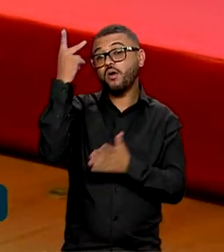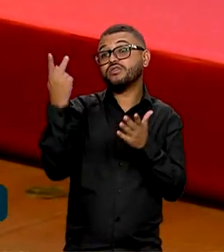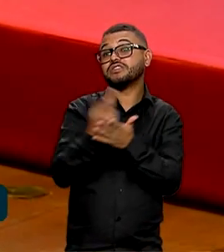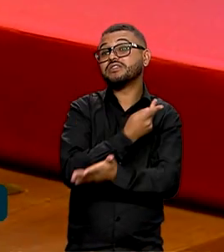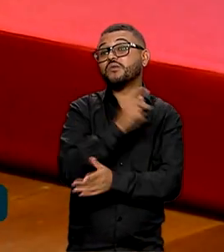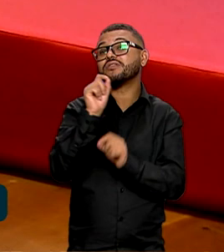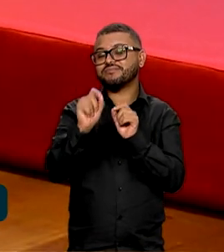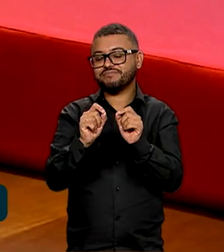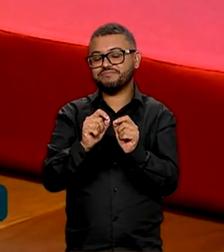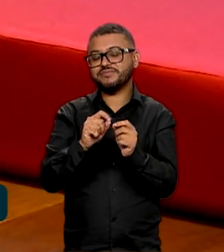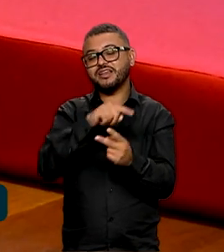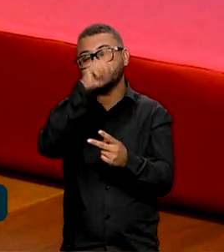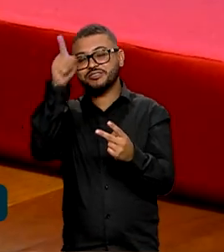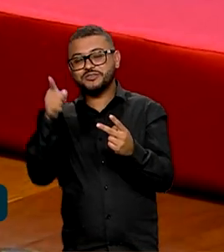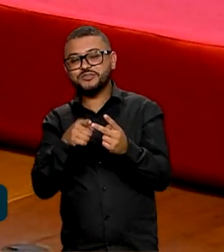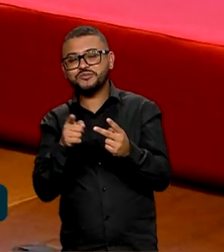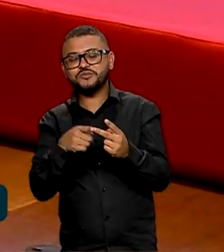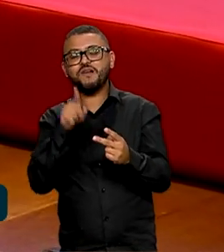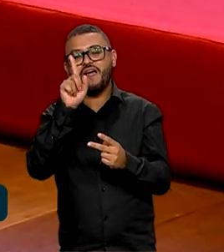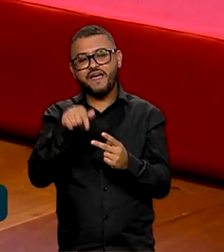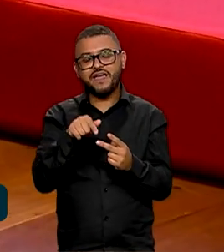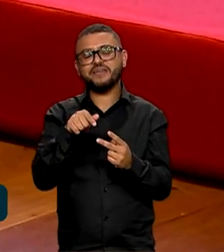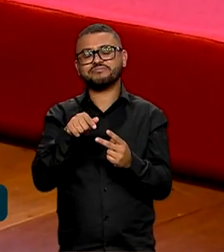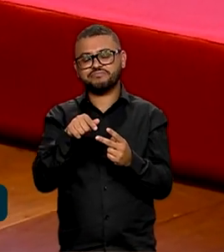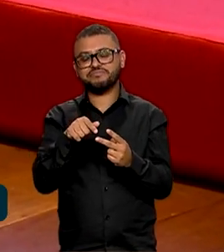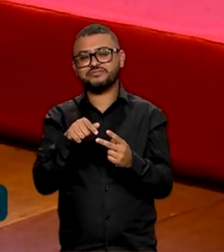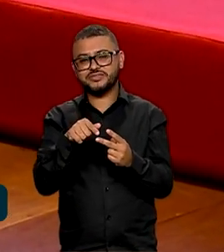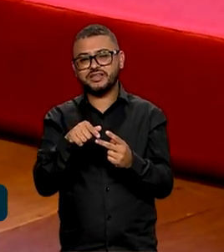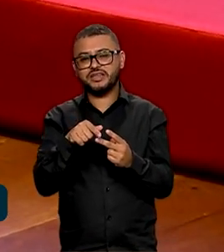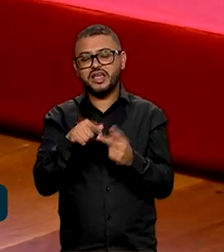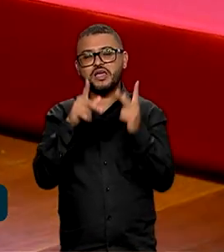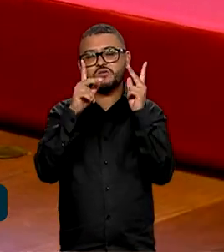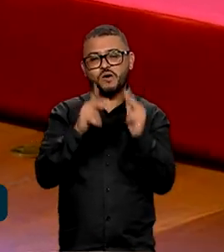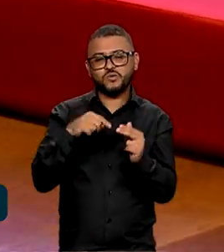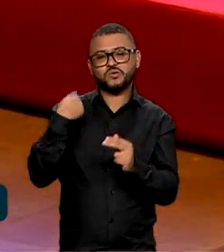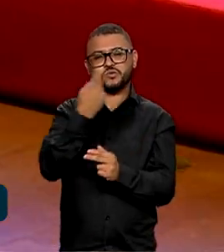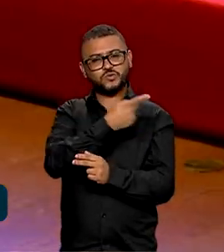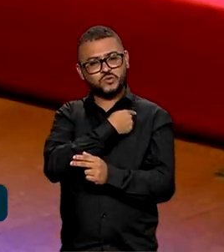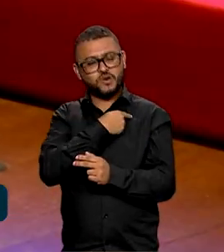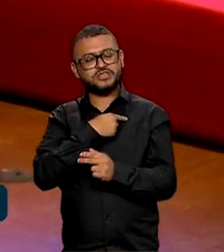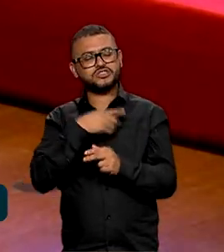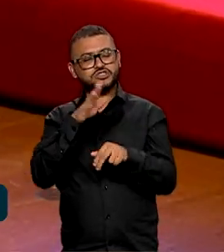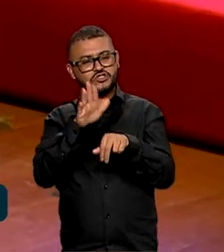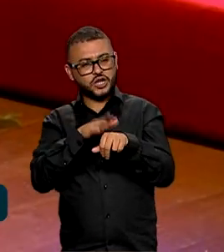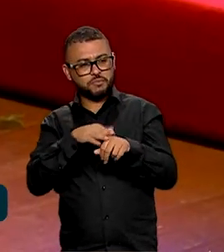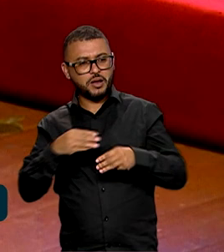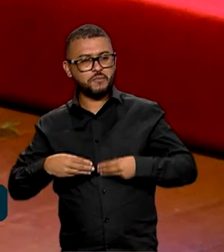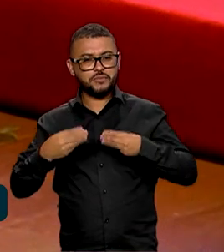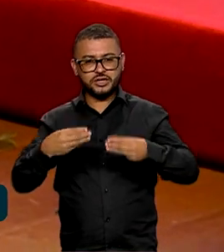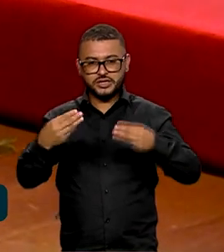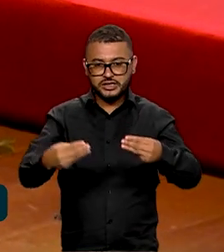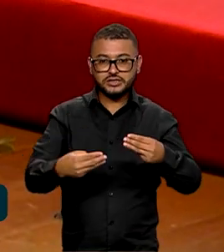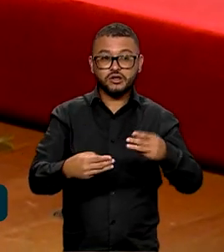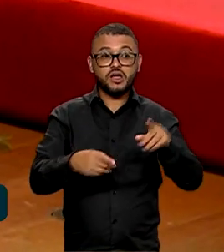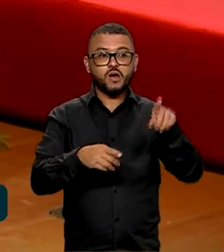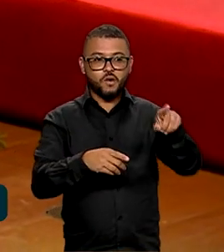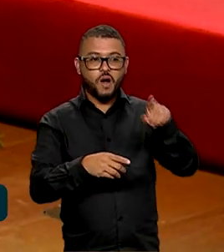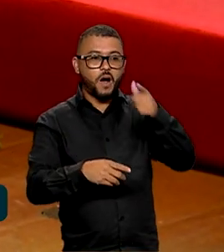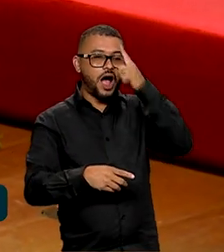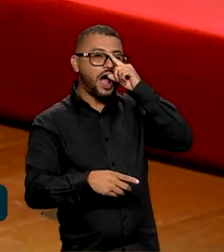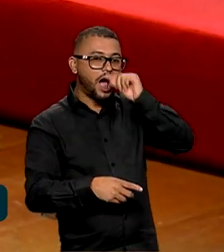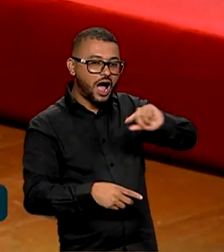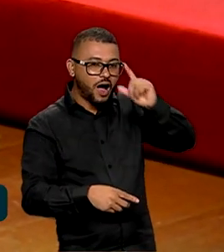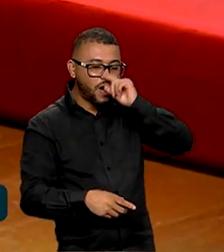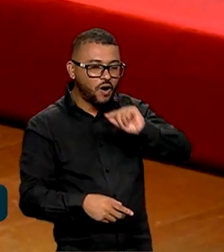A segunda coisa, companheiros, é que, da mesma forma, nós vamos colocar ministro, o Alckmin se prepare para deixar a dona